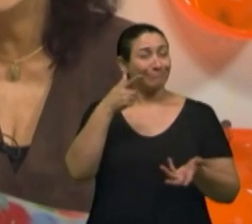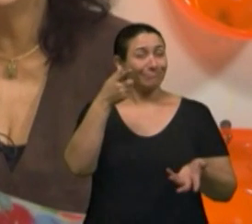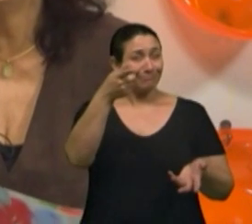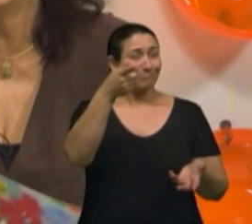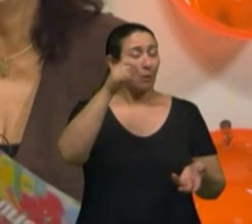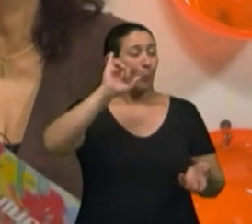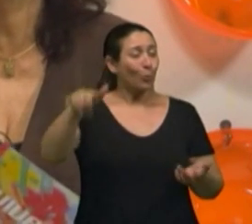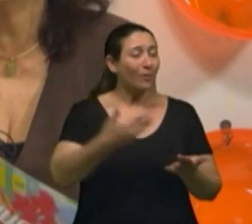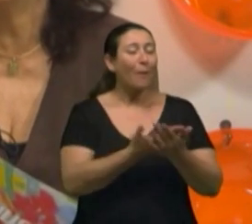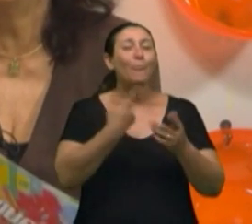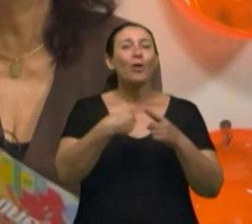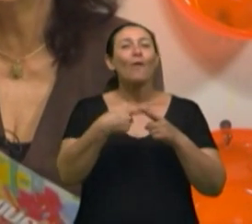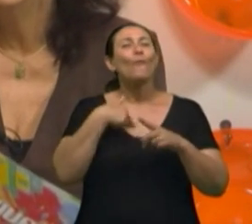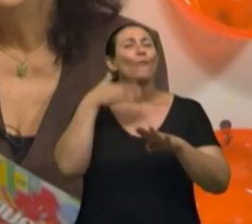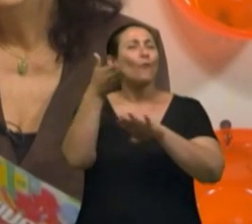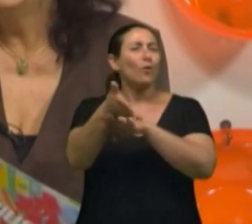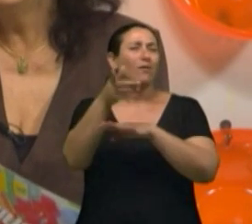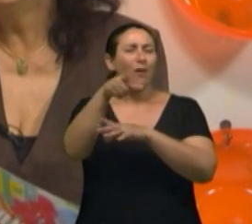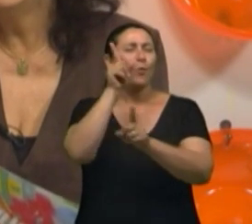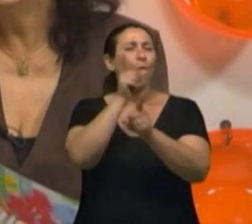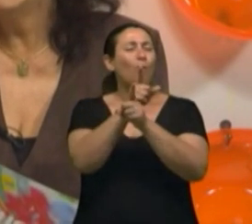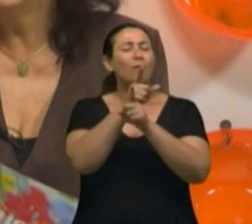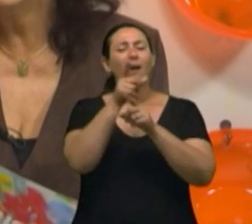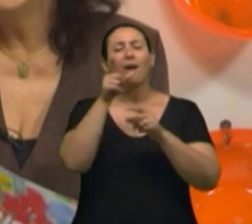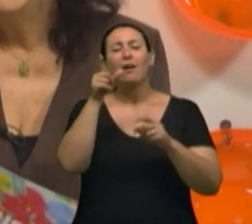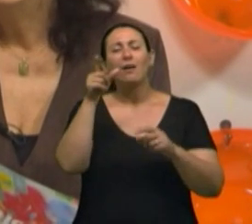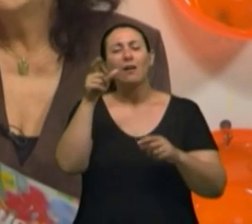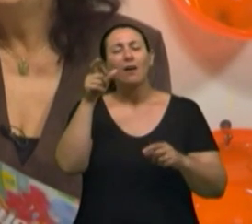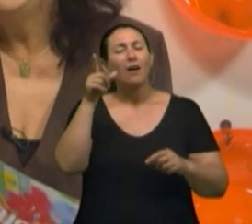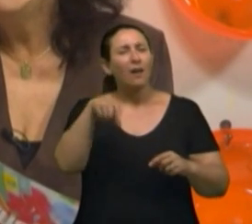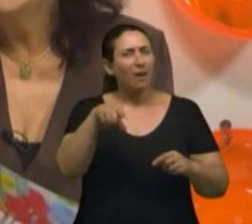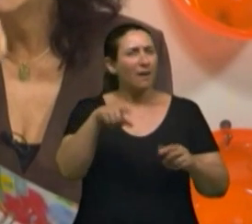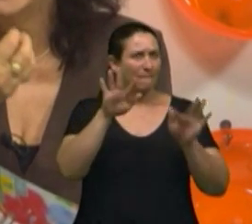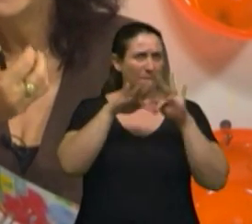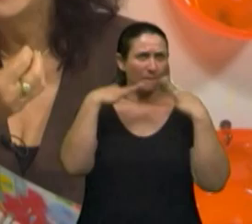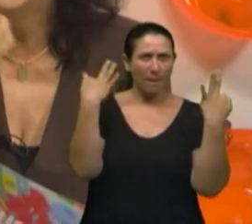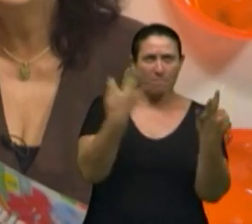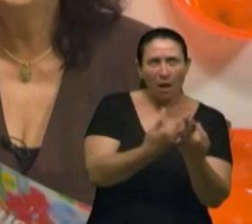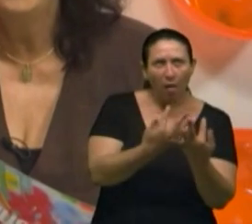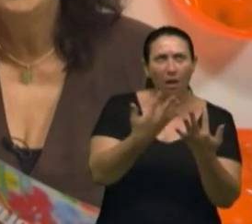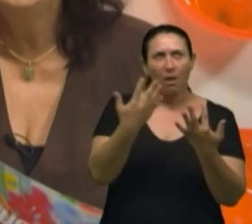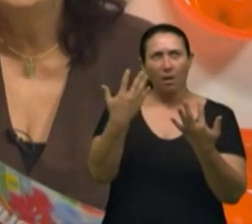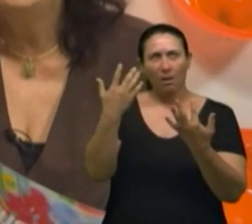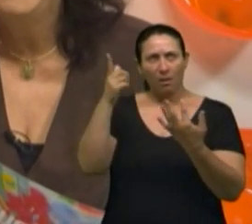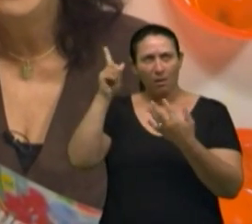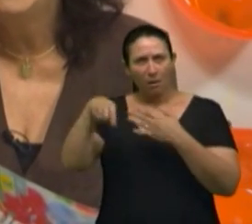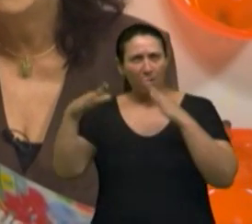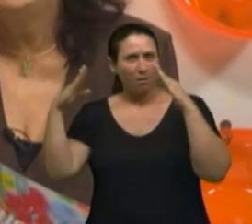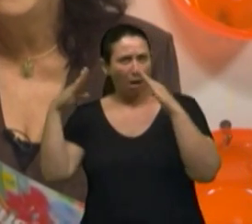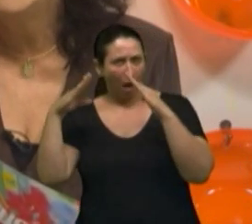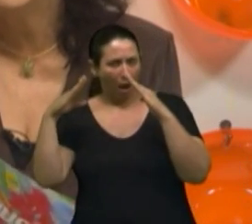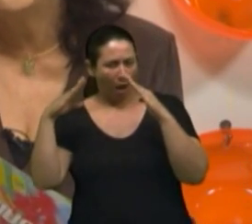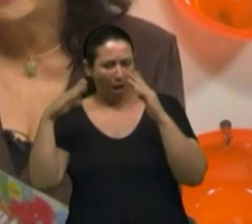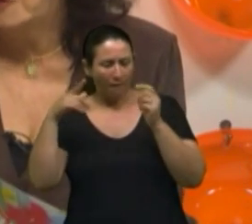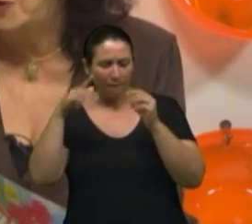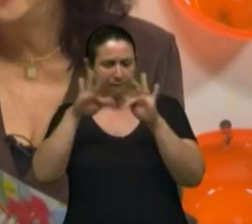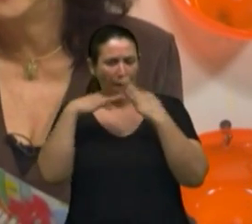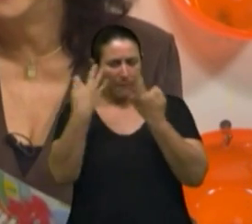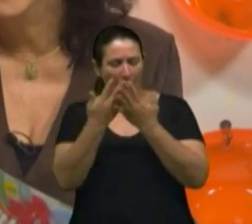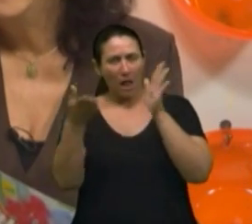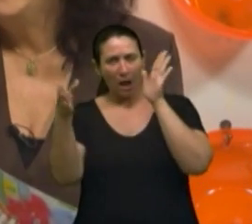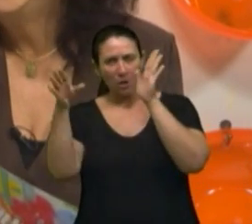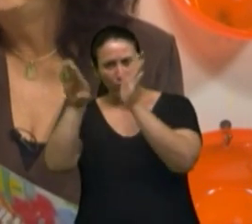de presenciar alguns encontros. Na realidade, essa família chega em casa e todos ouviram a mesma